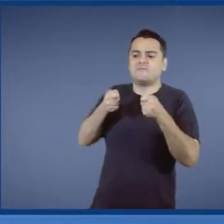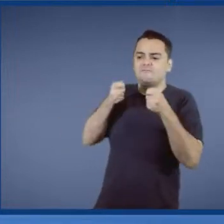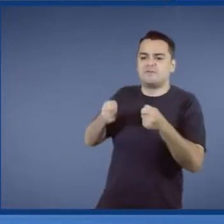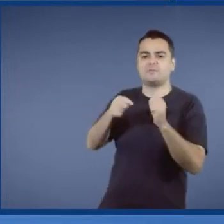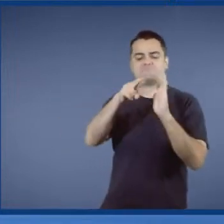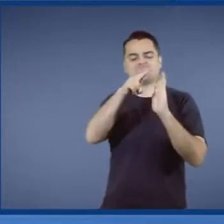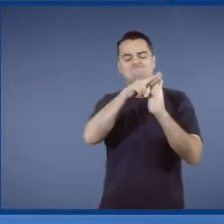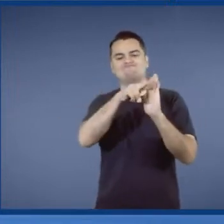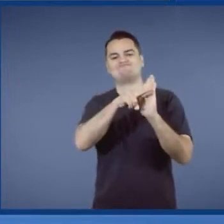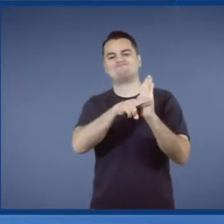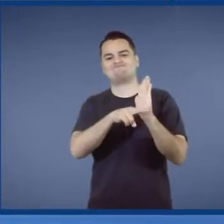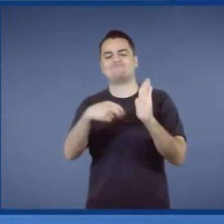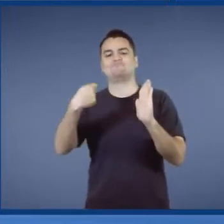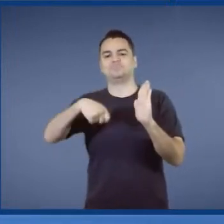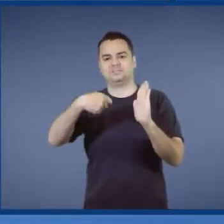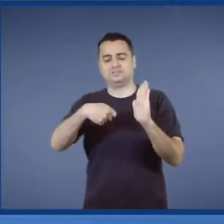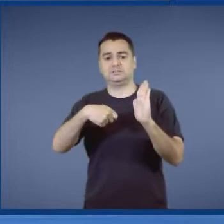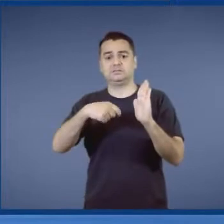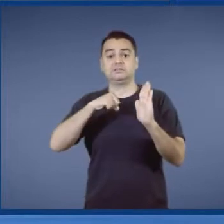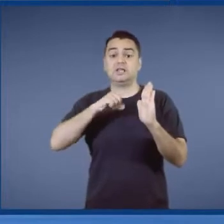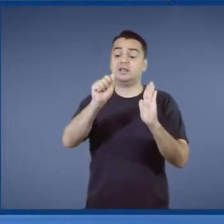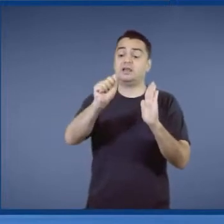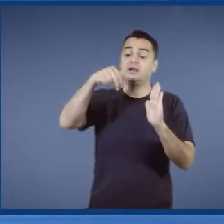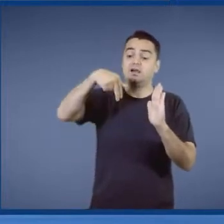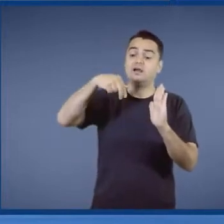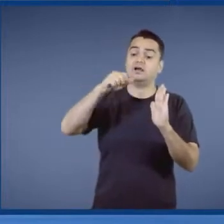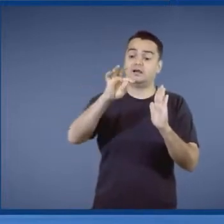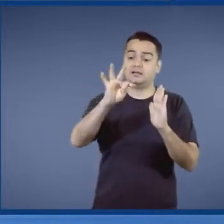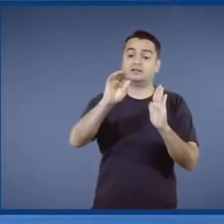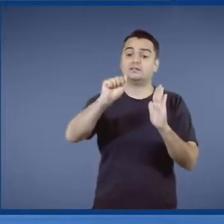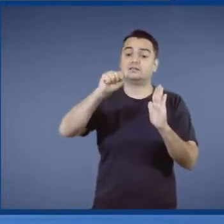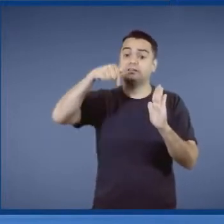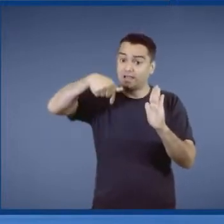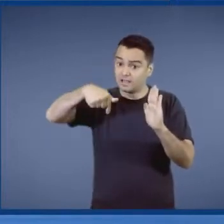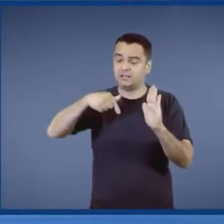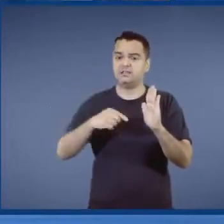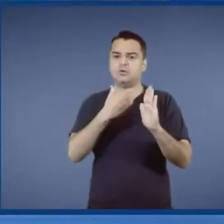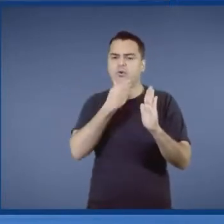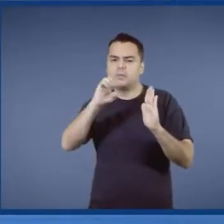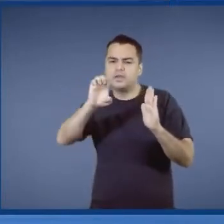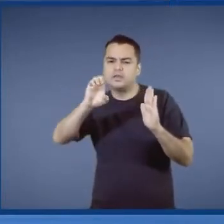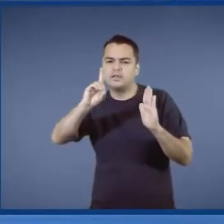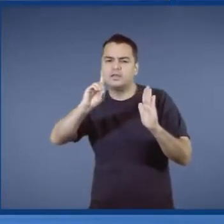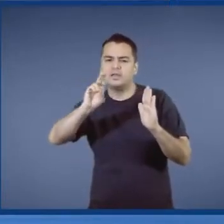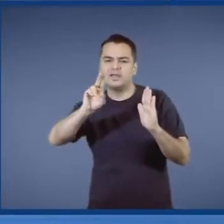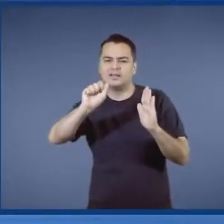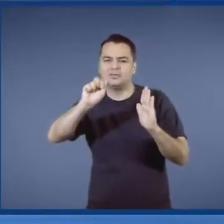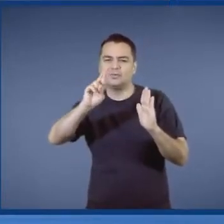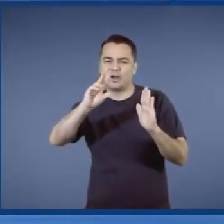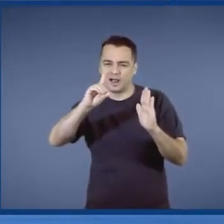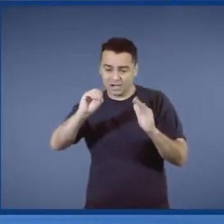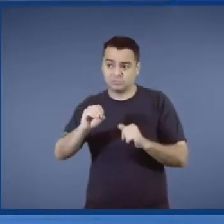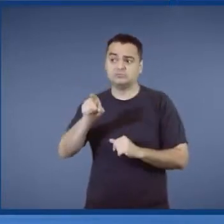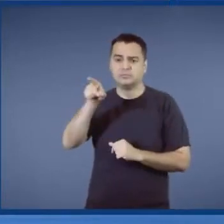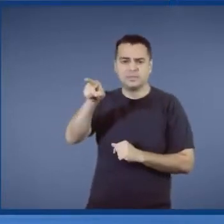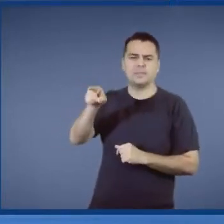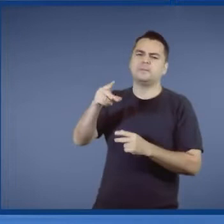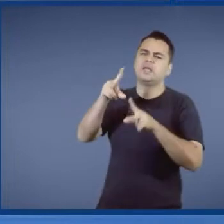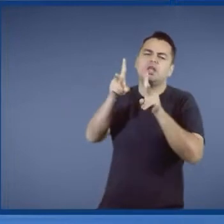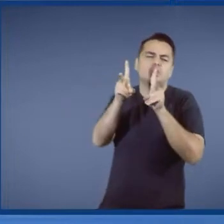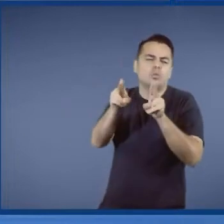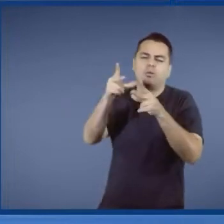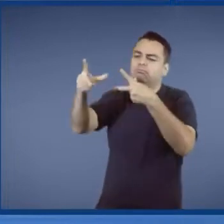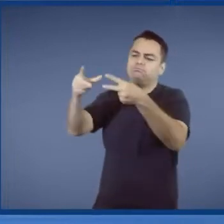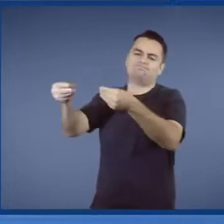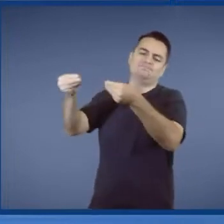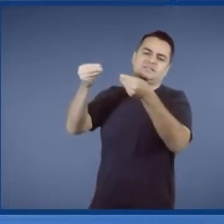reguladores. Tenho uma grande ANTAC, liderada pelo Eduardo Nery. Foi um presente também que nós tivemos. Auditor do TCU